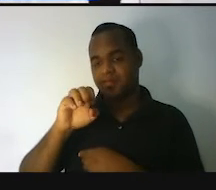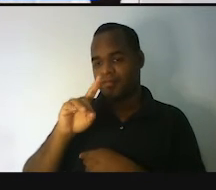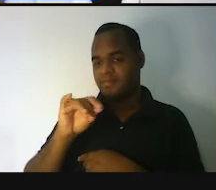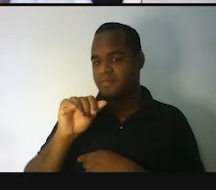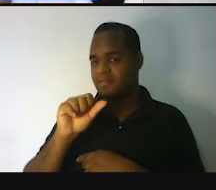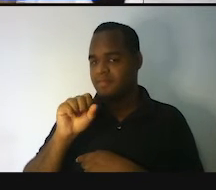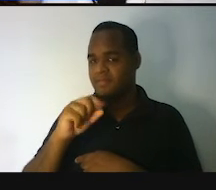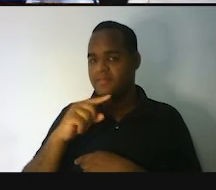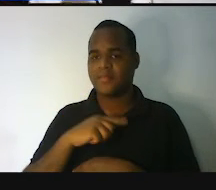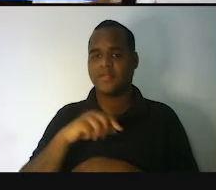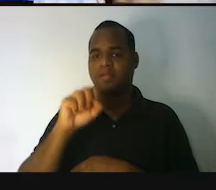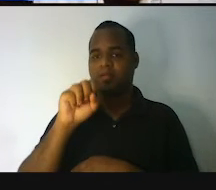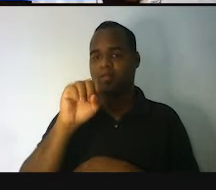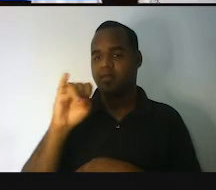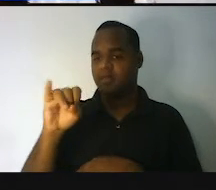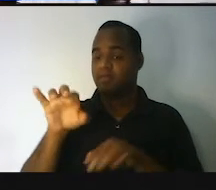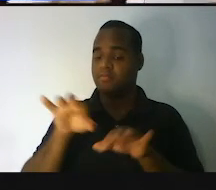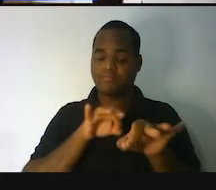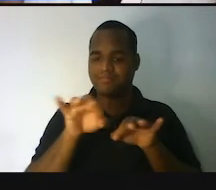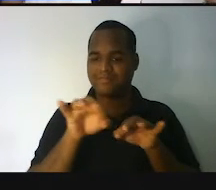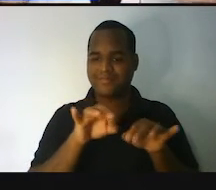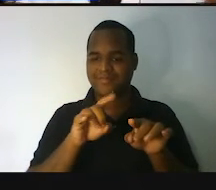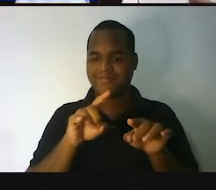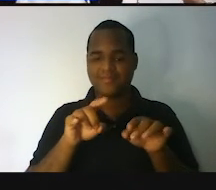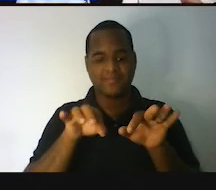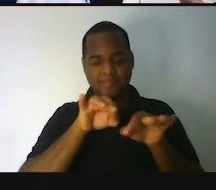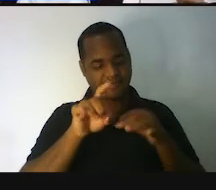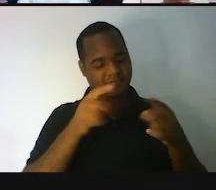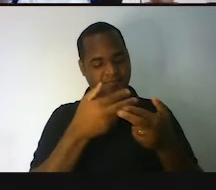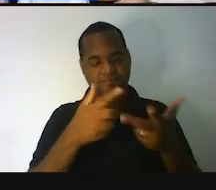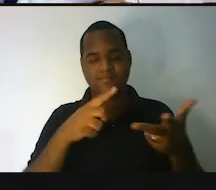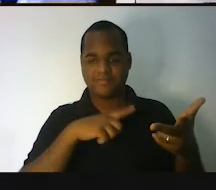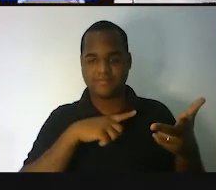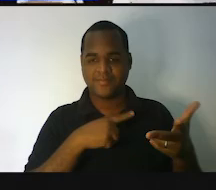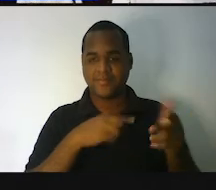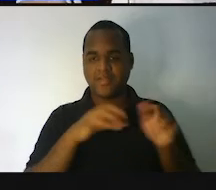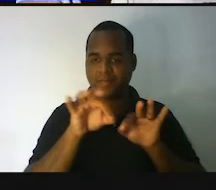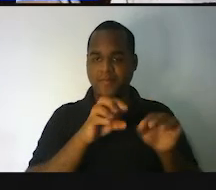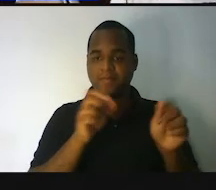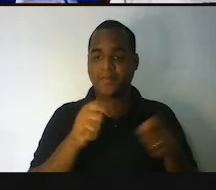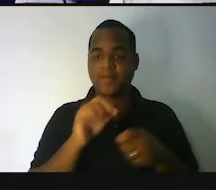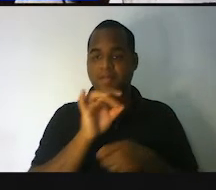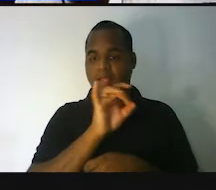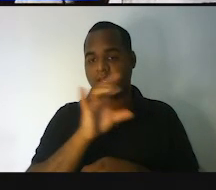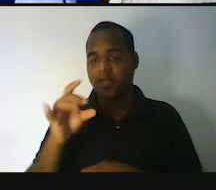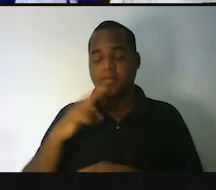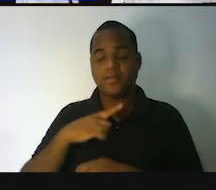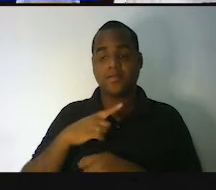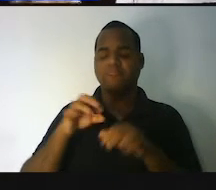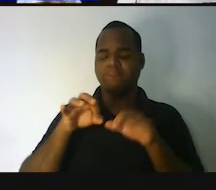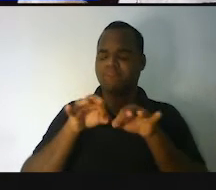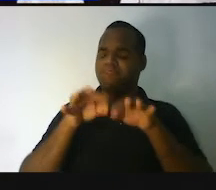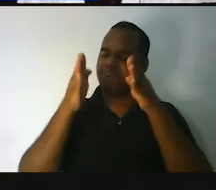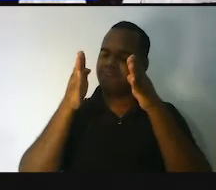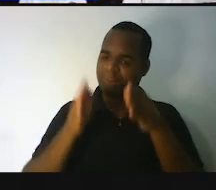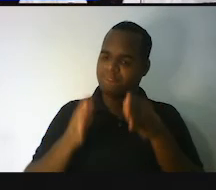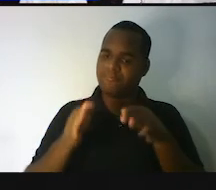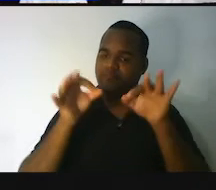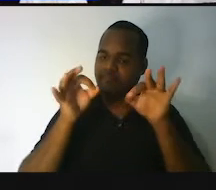bom? O Sistema Internacional organizou isso. Para cada um disse, ó, a medida padrão,